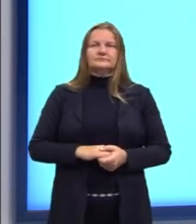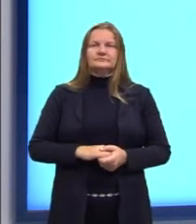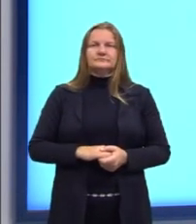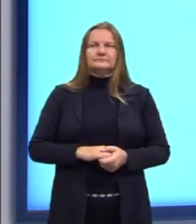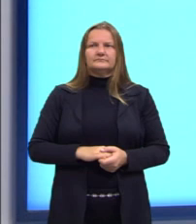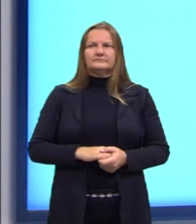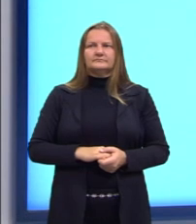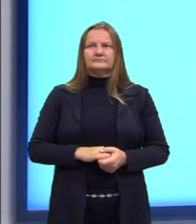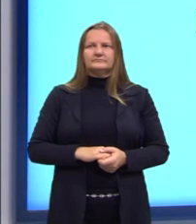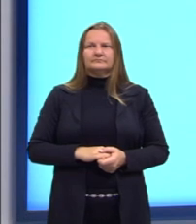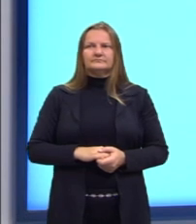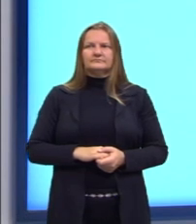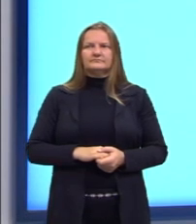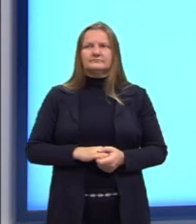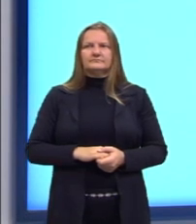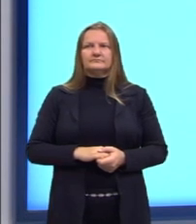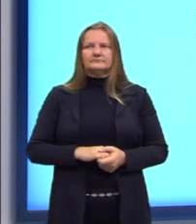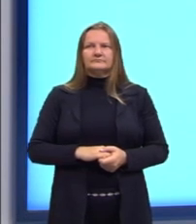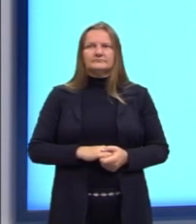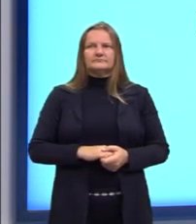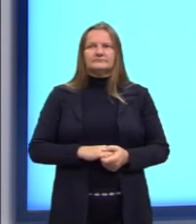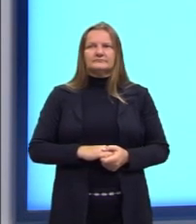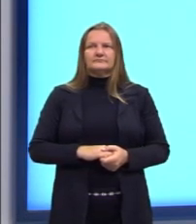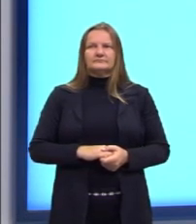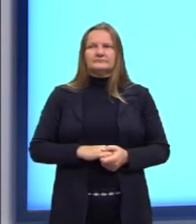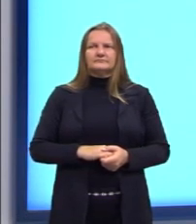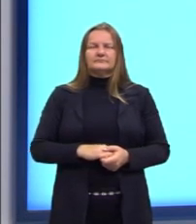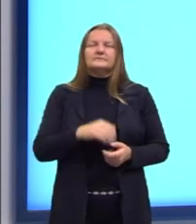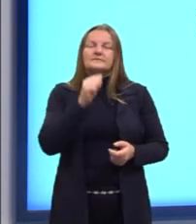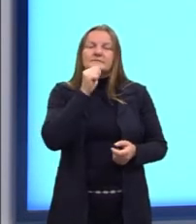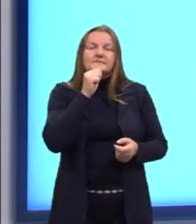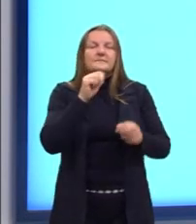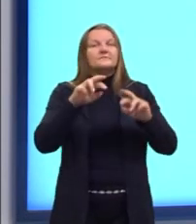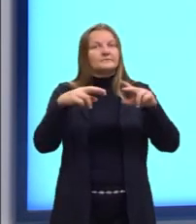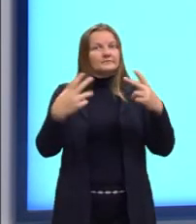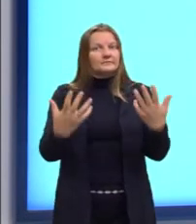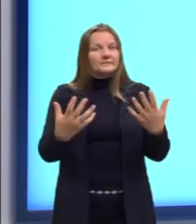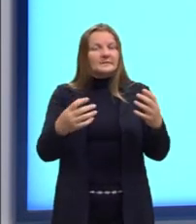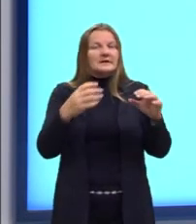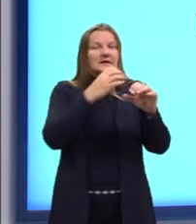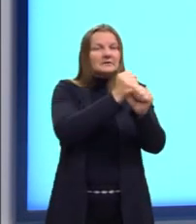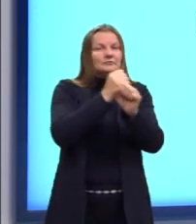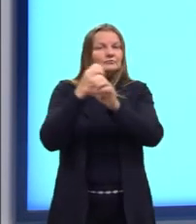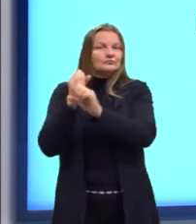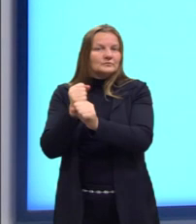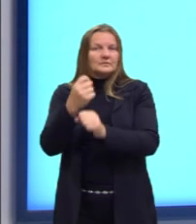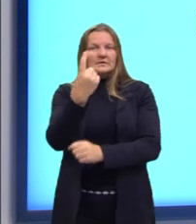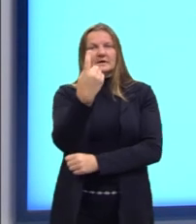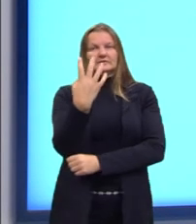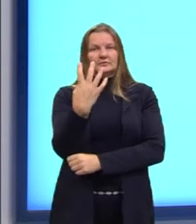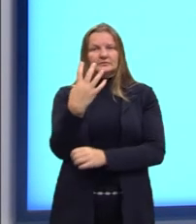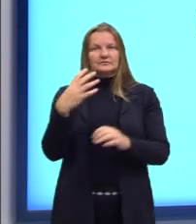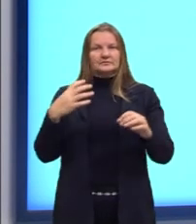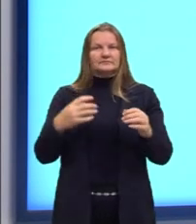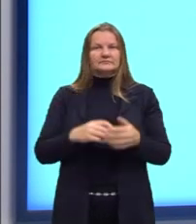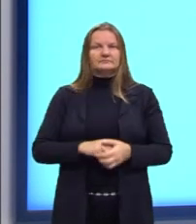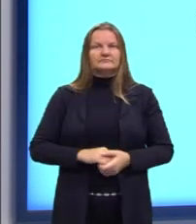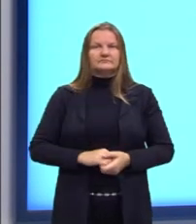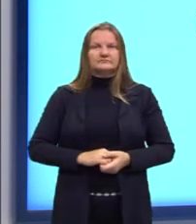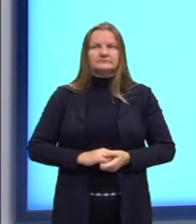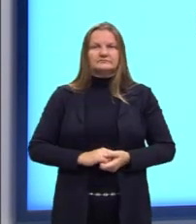é 8. Então, sempre tem que fechar esses valores. Vou dar 13.